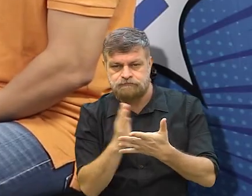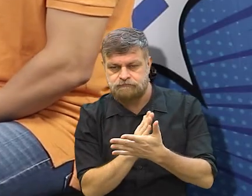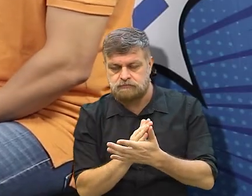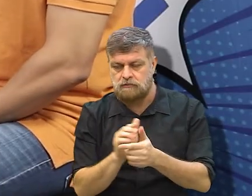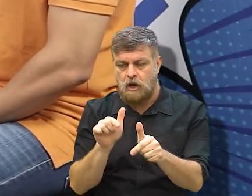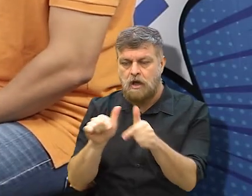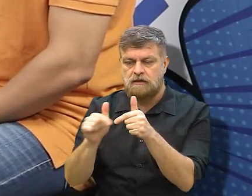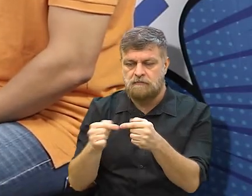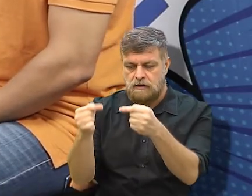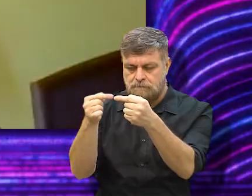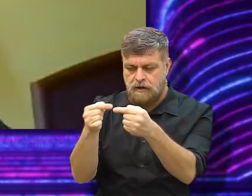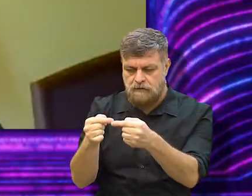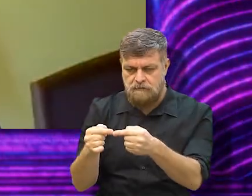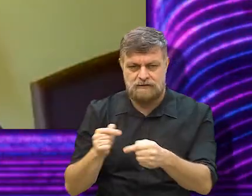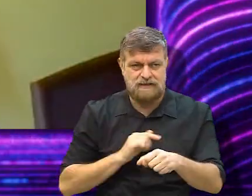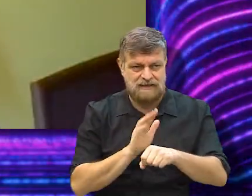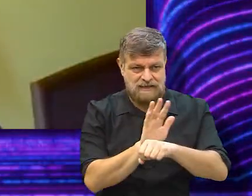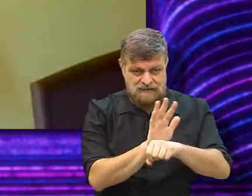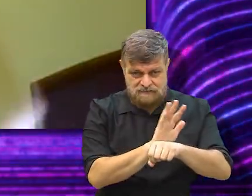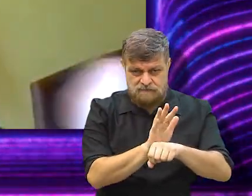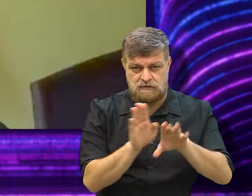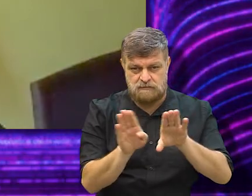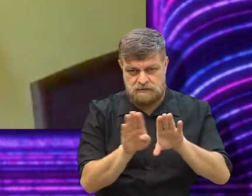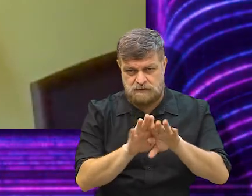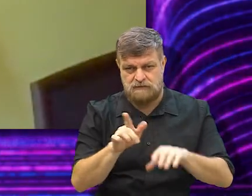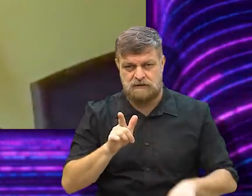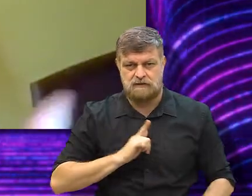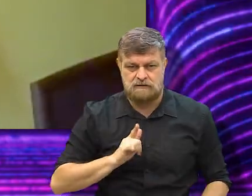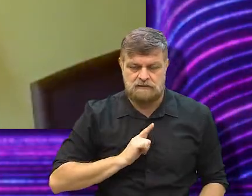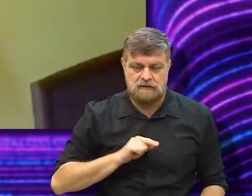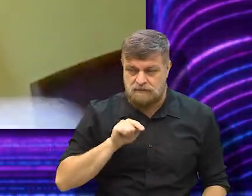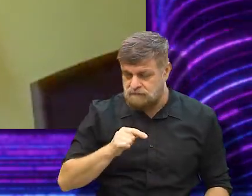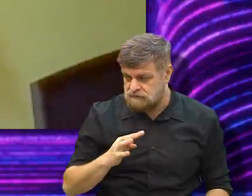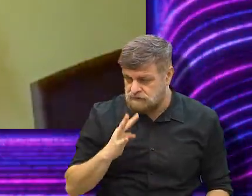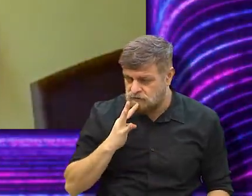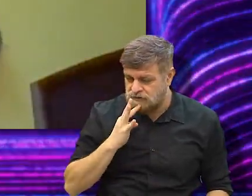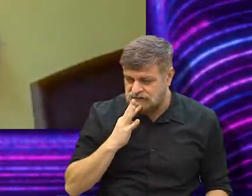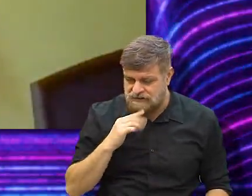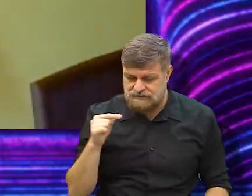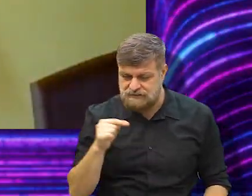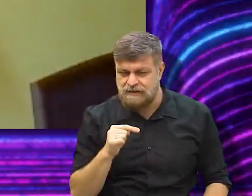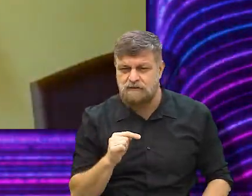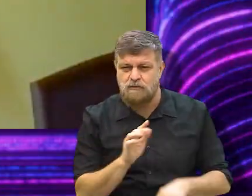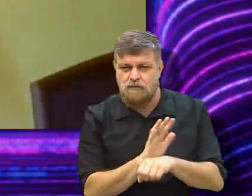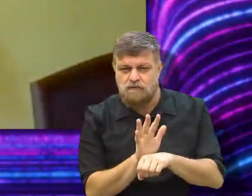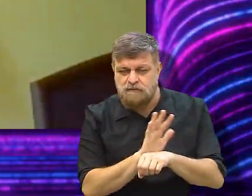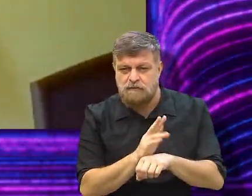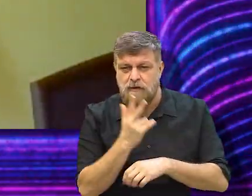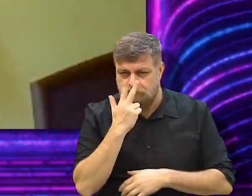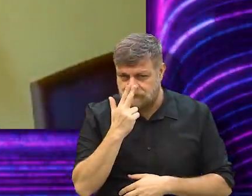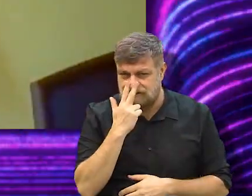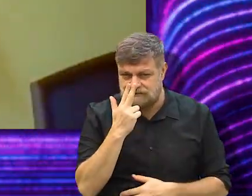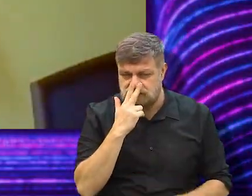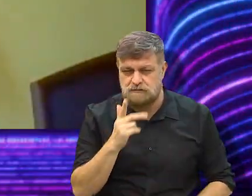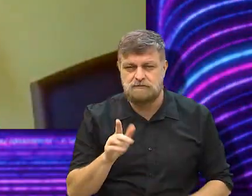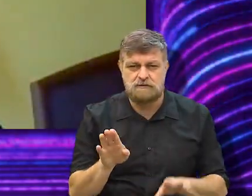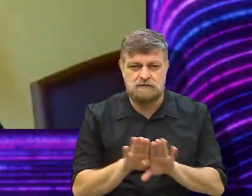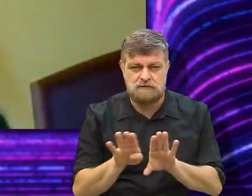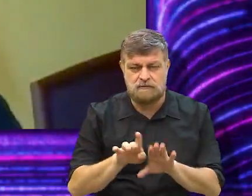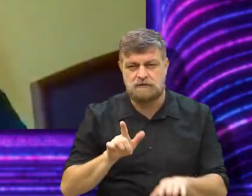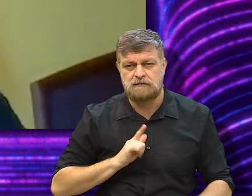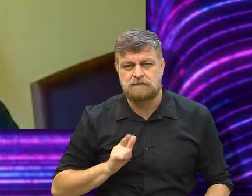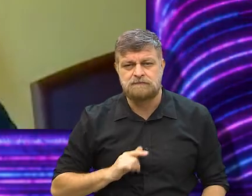geneticamente a algumas atividades. Tem um pouco de filme também. Então, acho que tem gata aqui. Eu não sei se você chegou a assistir, mas ele é parecido.